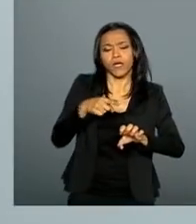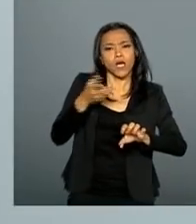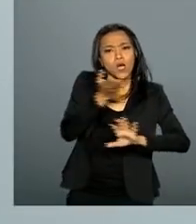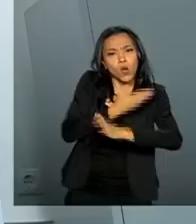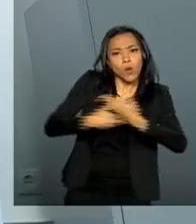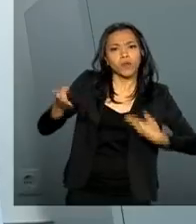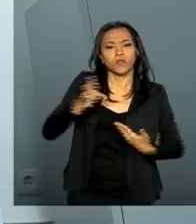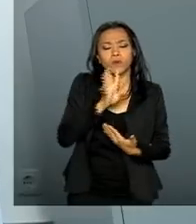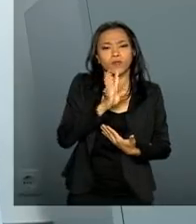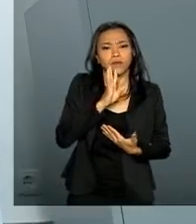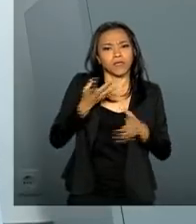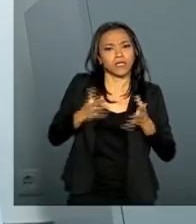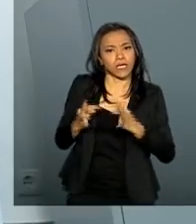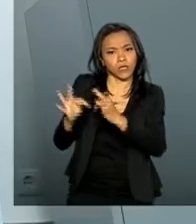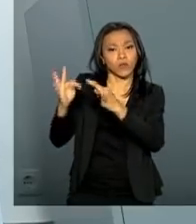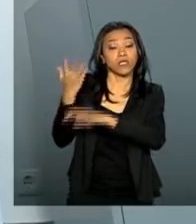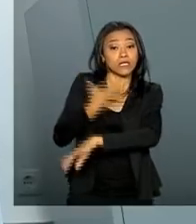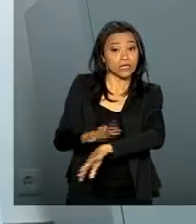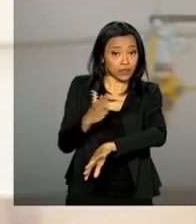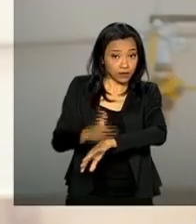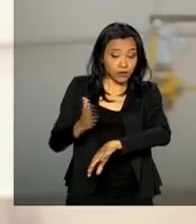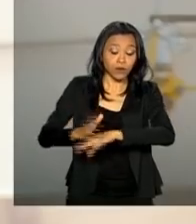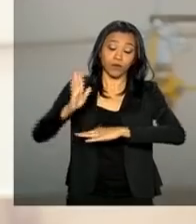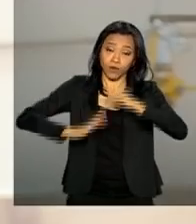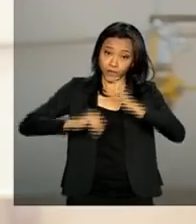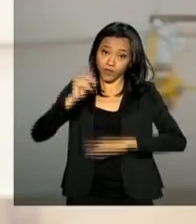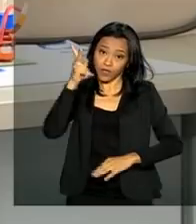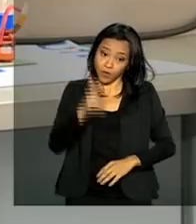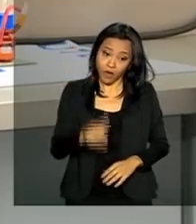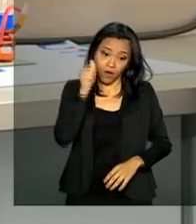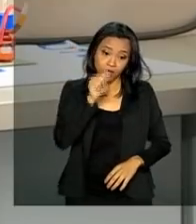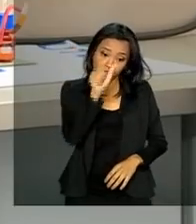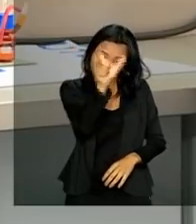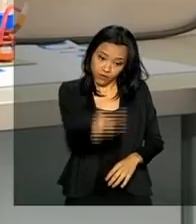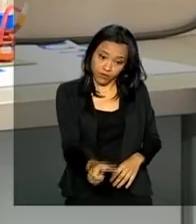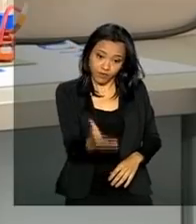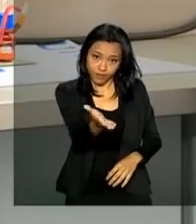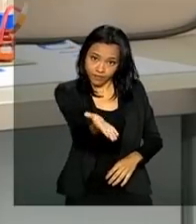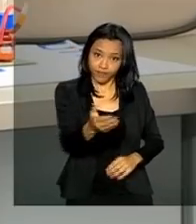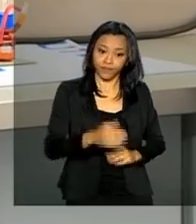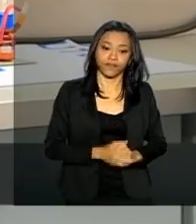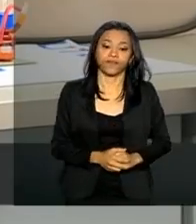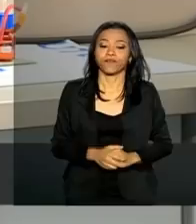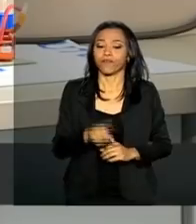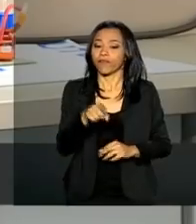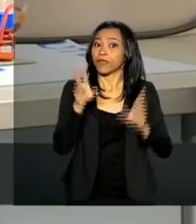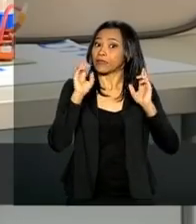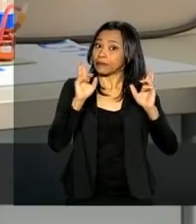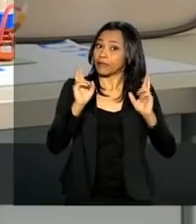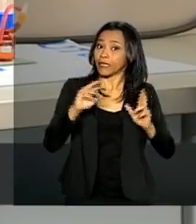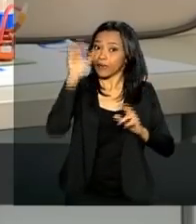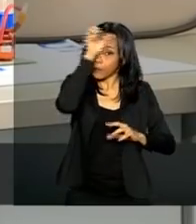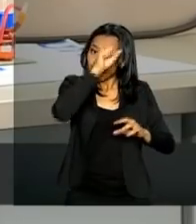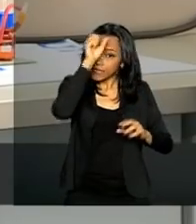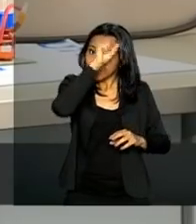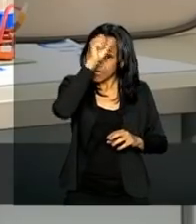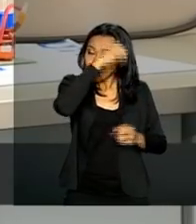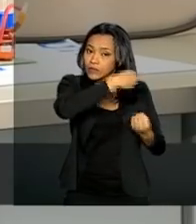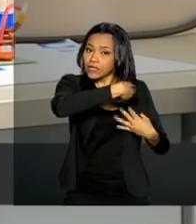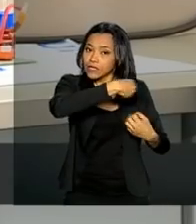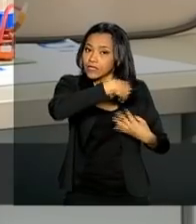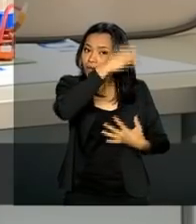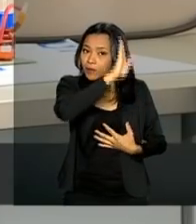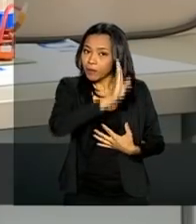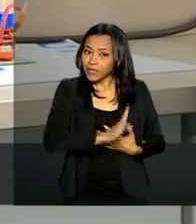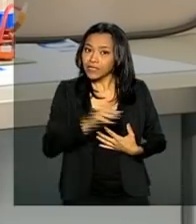tecnologias e capacitou profissionais como a Madalena. Espero que o meu aprendizado do Brasil leve o banco de